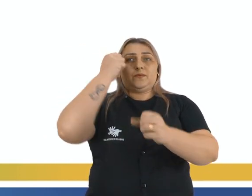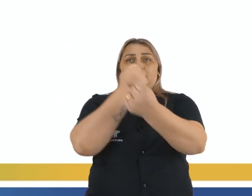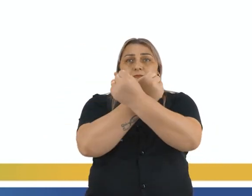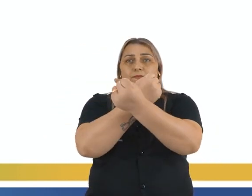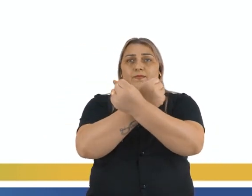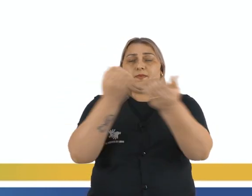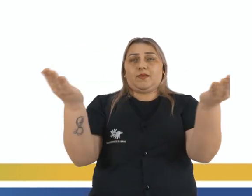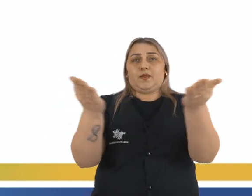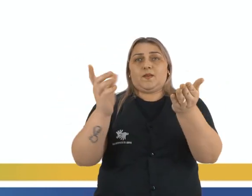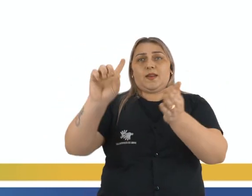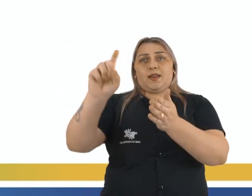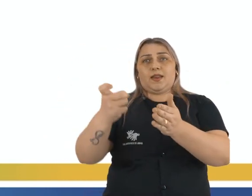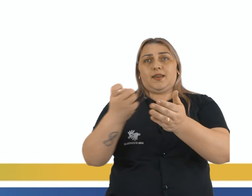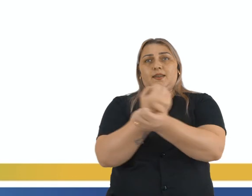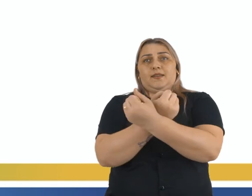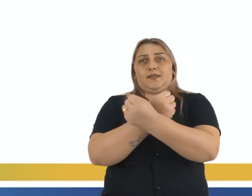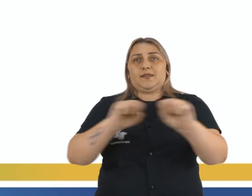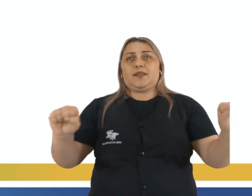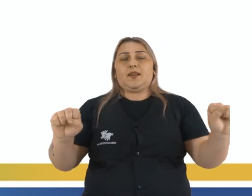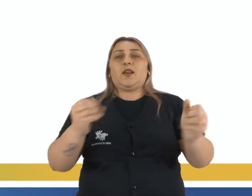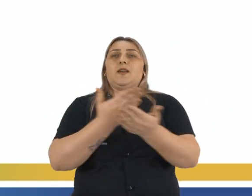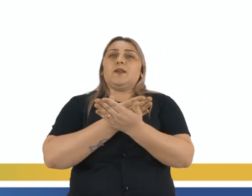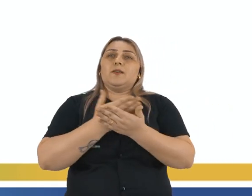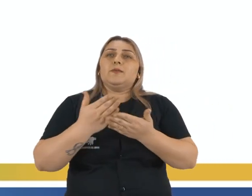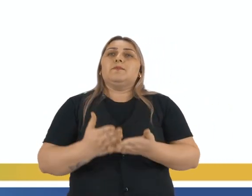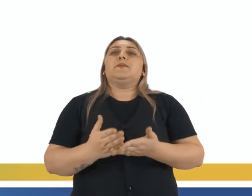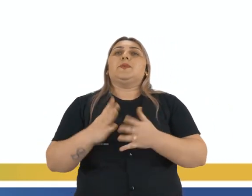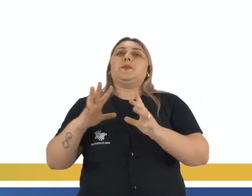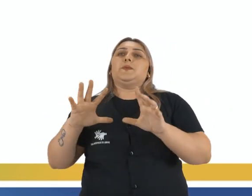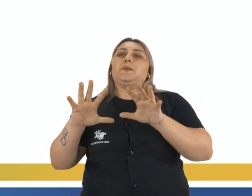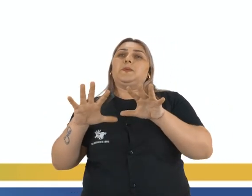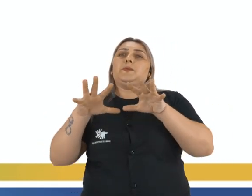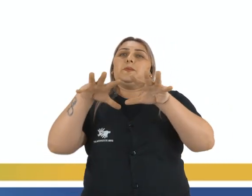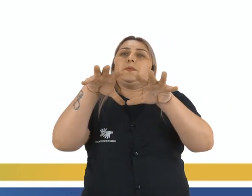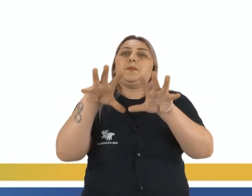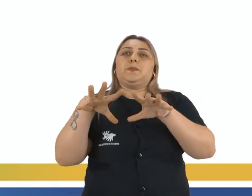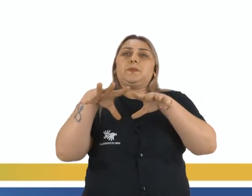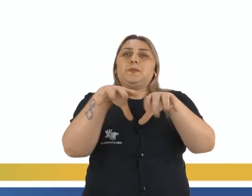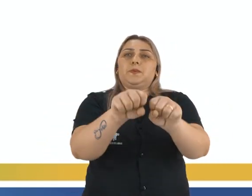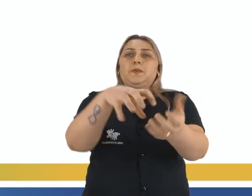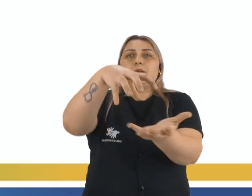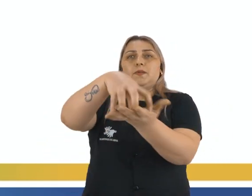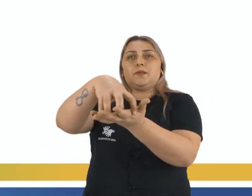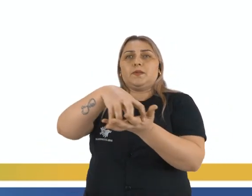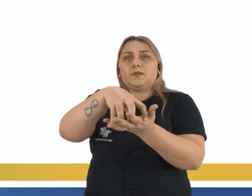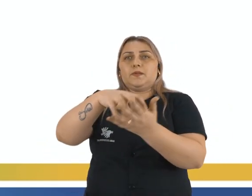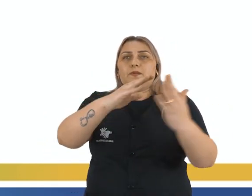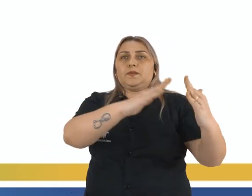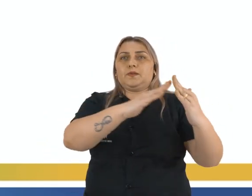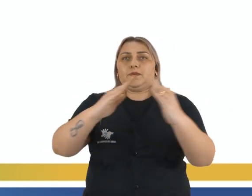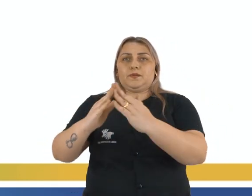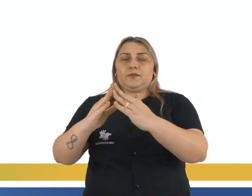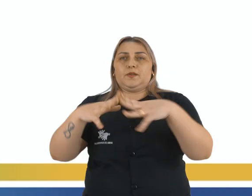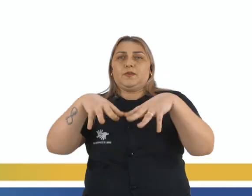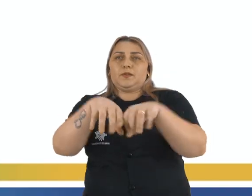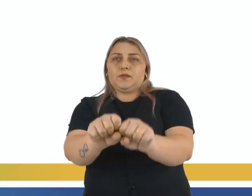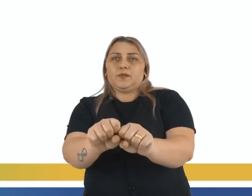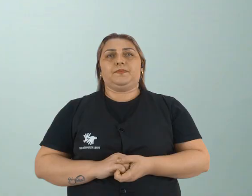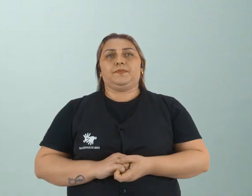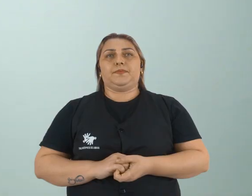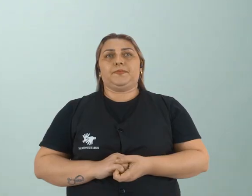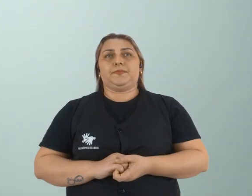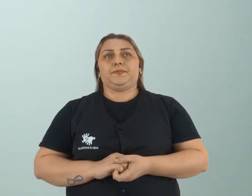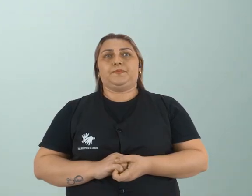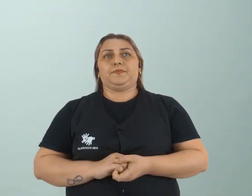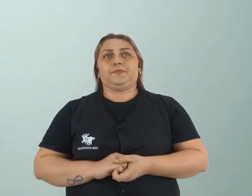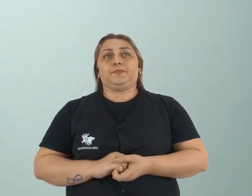agora são ex-escravos, e começam a atacar a ilha vizinha, como a gente viu na aula anterior. Vão dominar São Domingo.